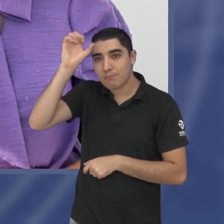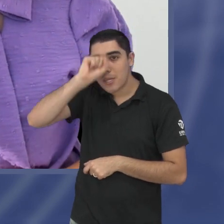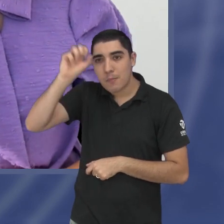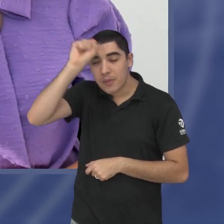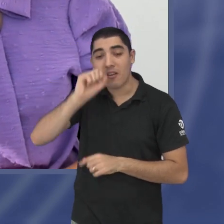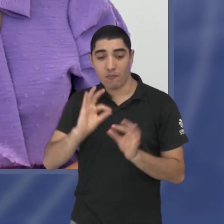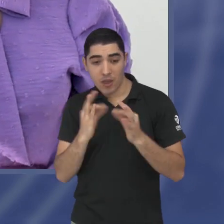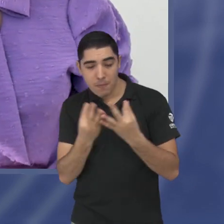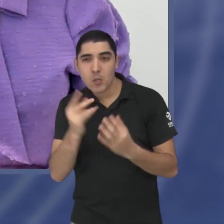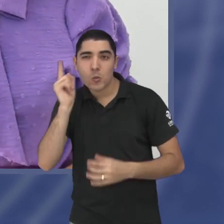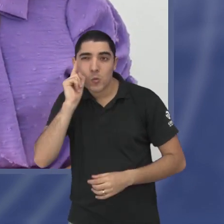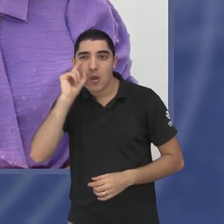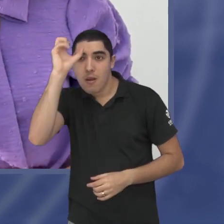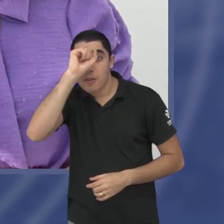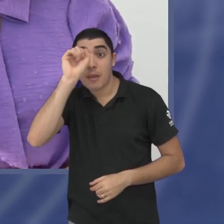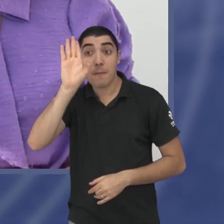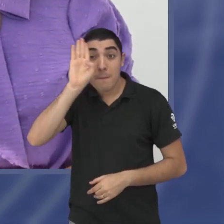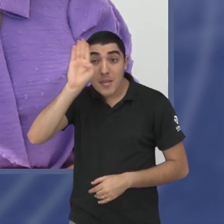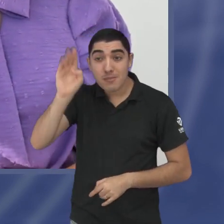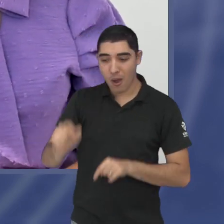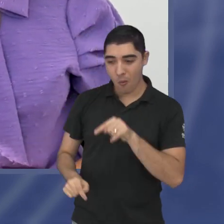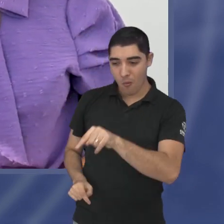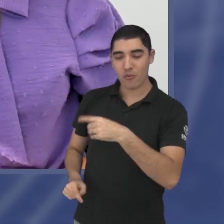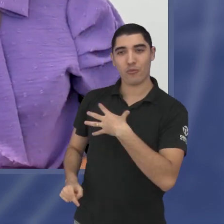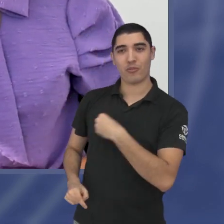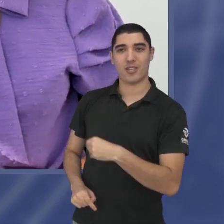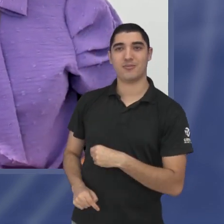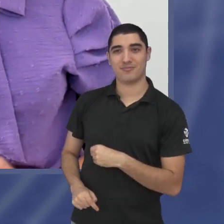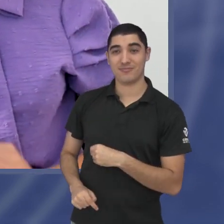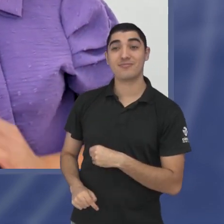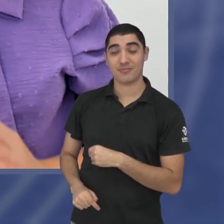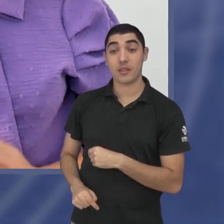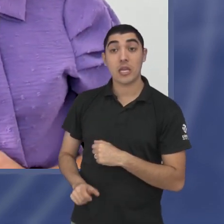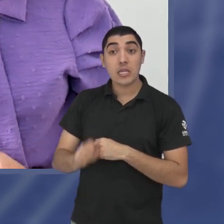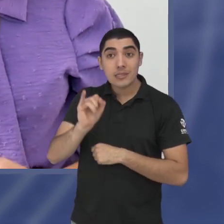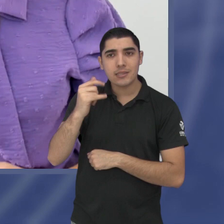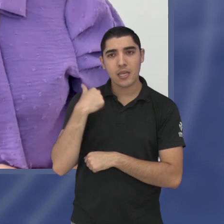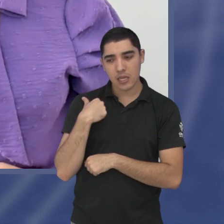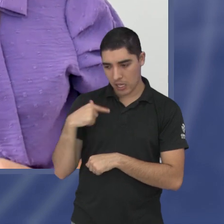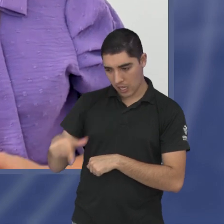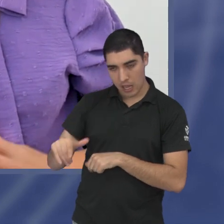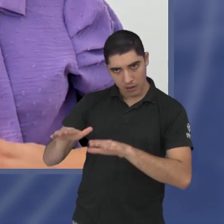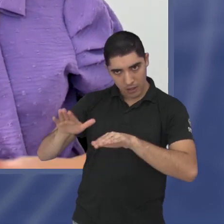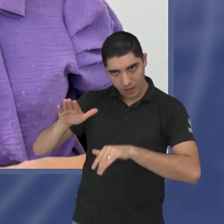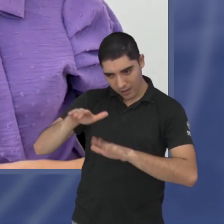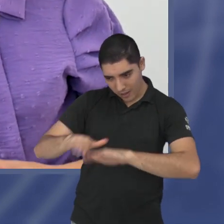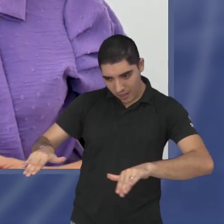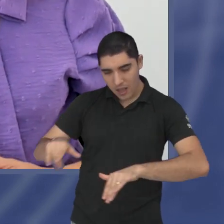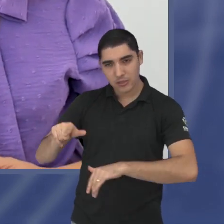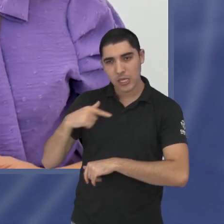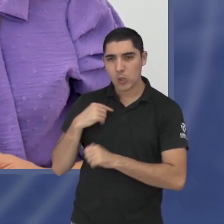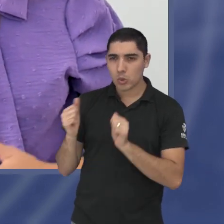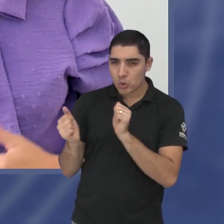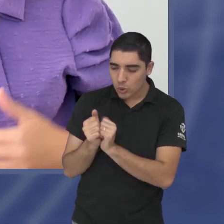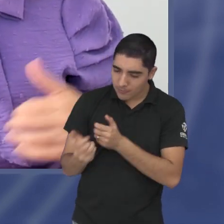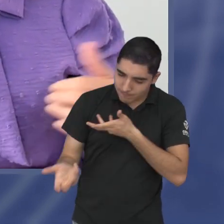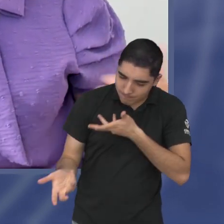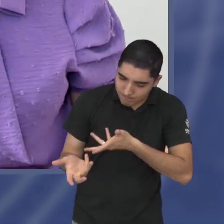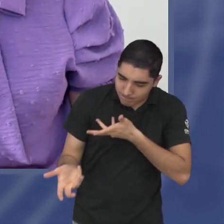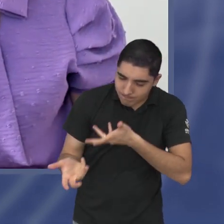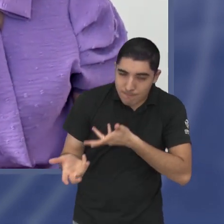com o filho porque se você aprender a ouvir a criança ouvir o seu filho em fase